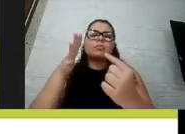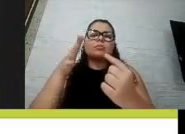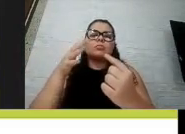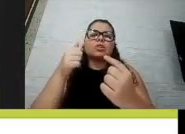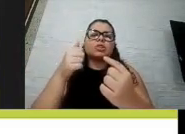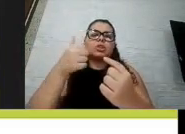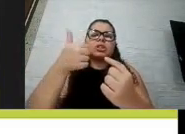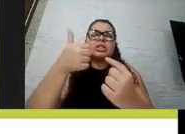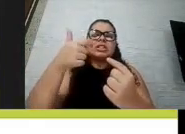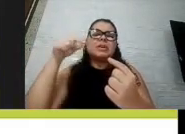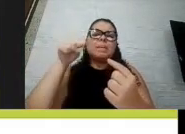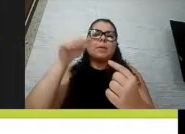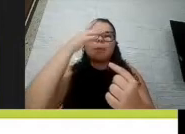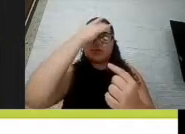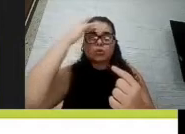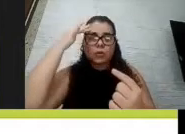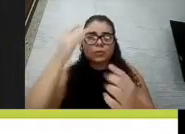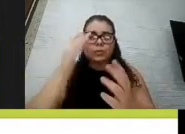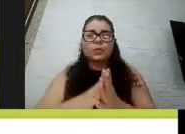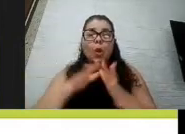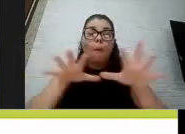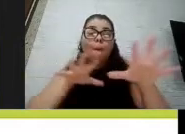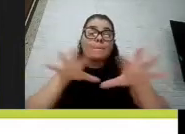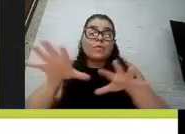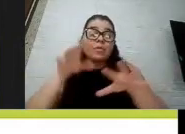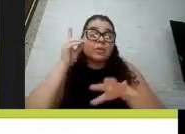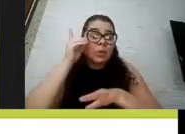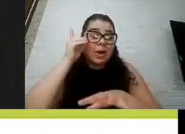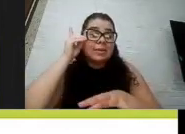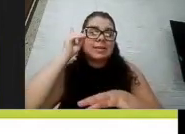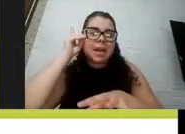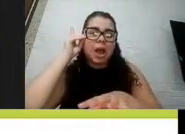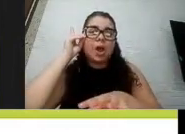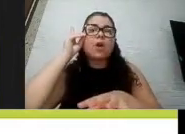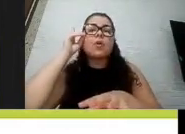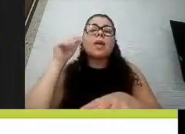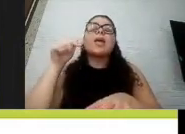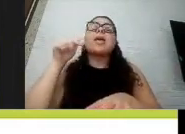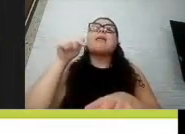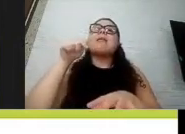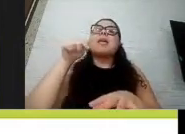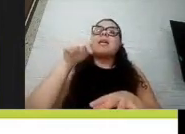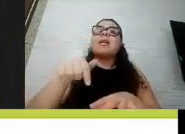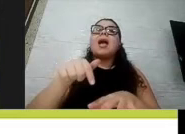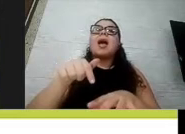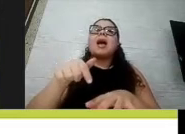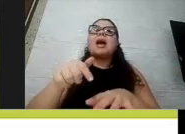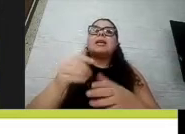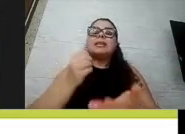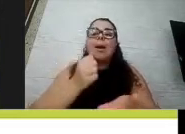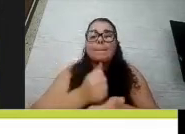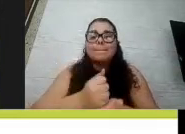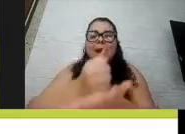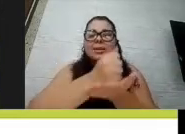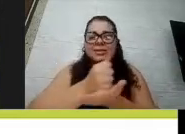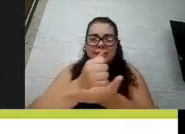O Movimento da Almas, especificamente, é a iniciativa que ancora essa formação que a gente está fazendo hoje. é uma iniciativa